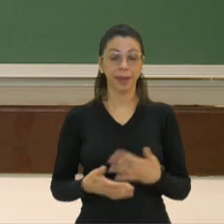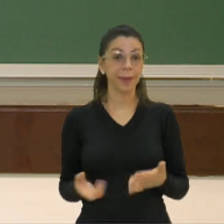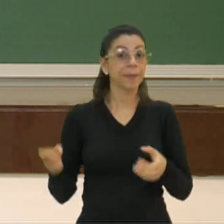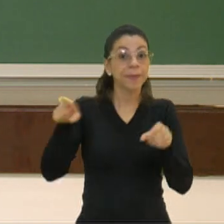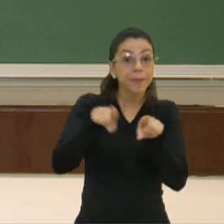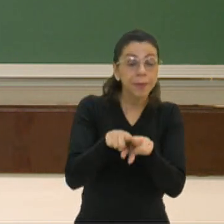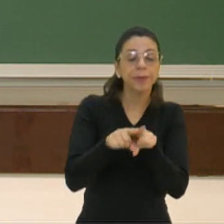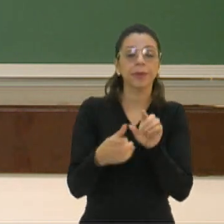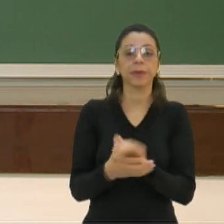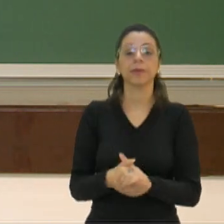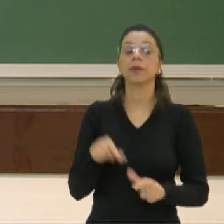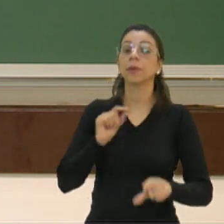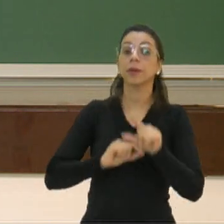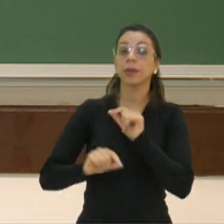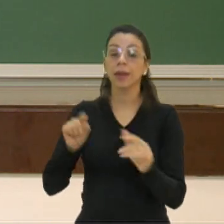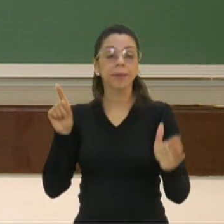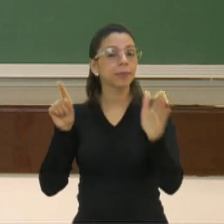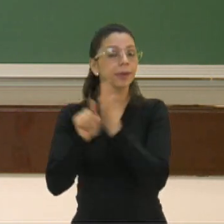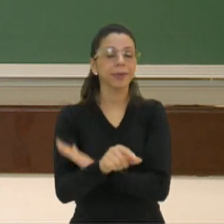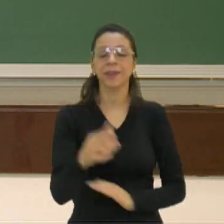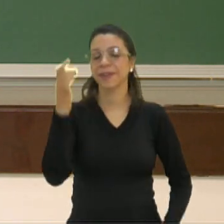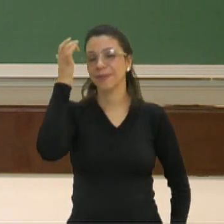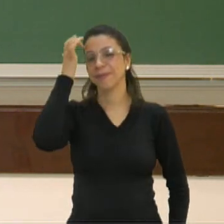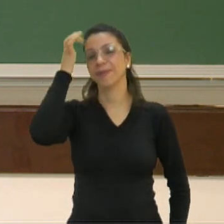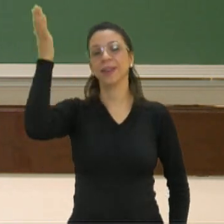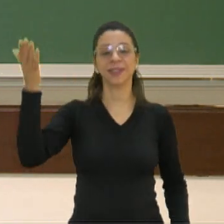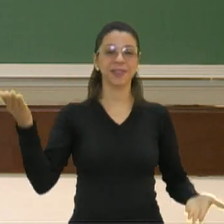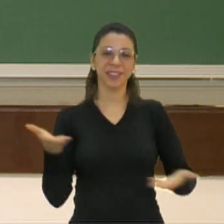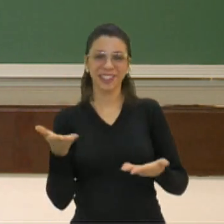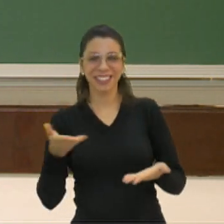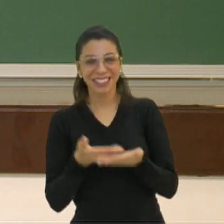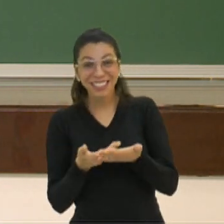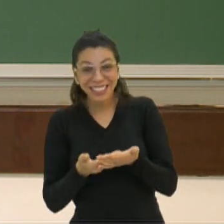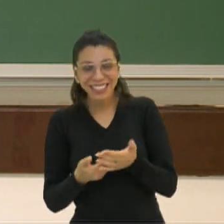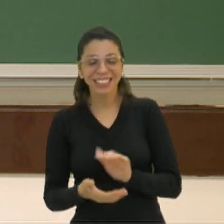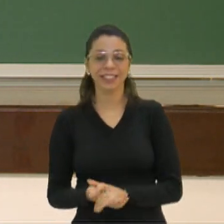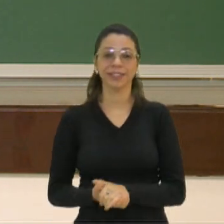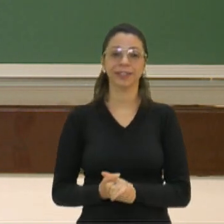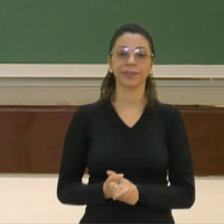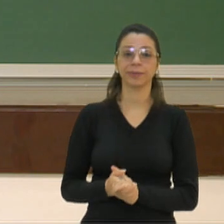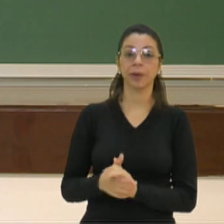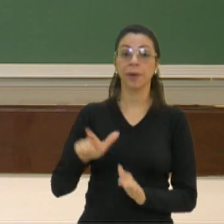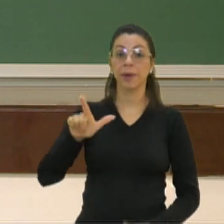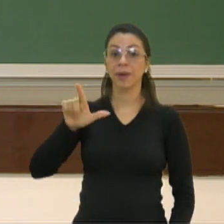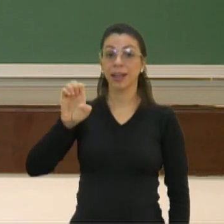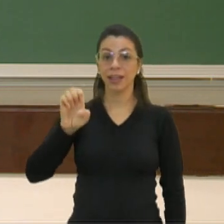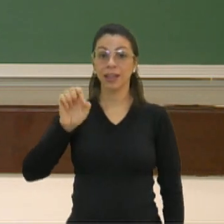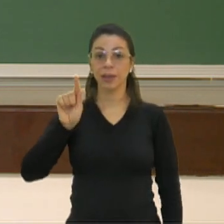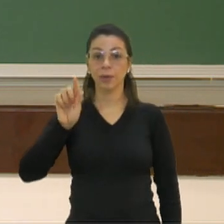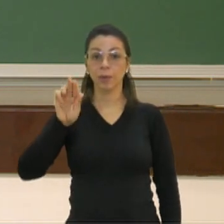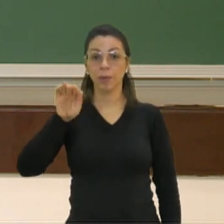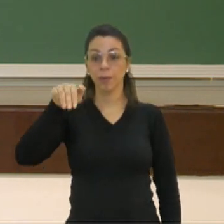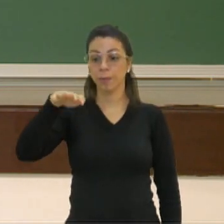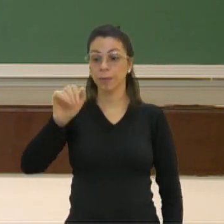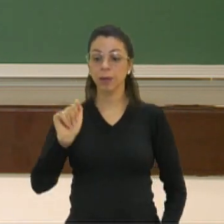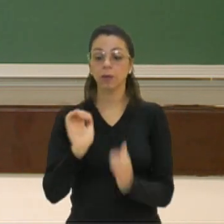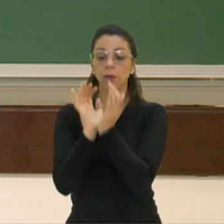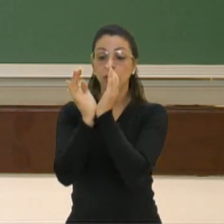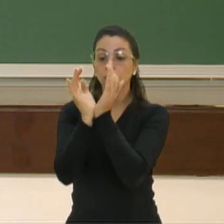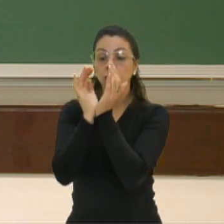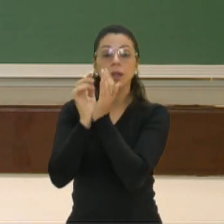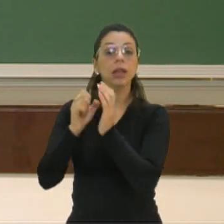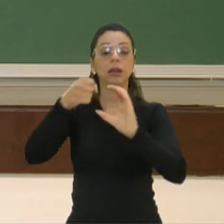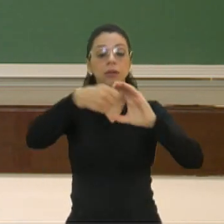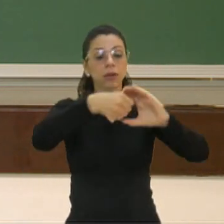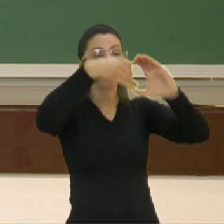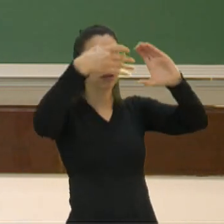Voltamos. E essa questão era a mais fácil da aula de hoje. Os legumes, eles vão ter características. E